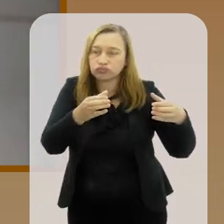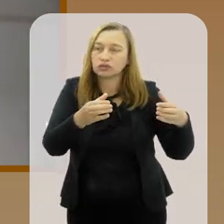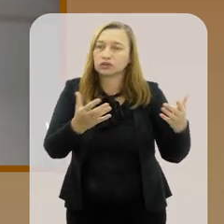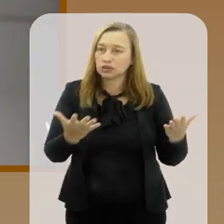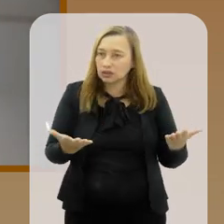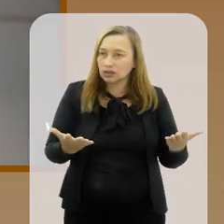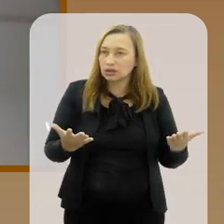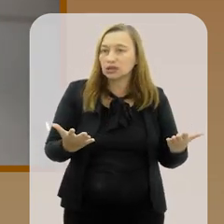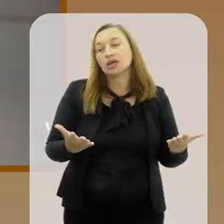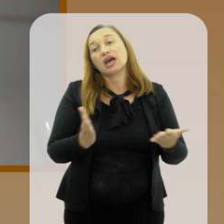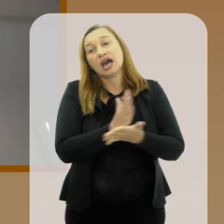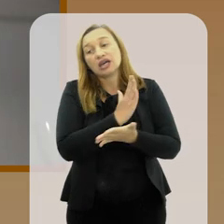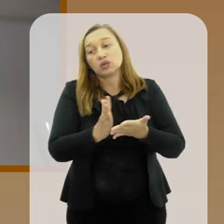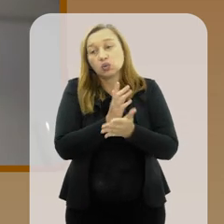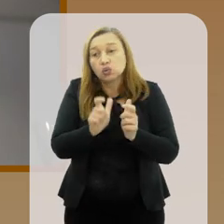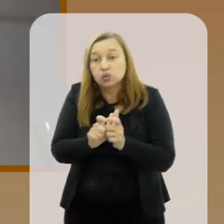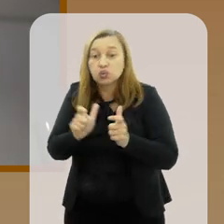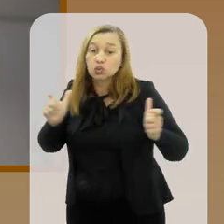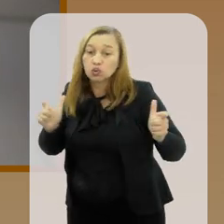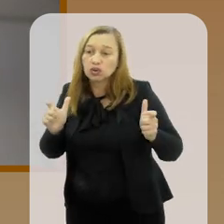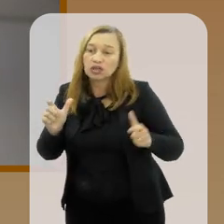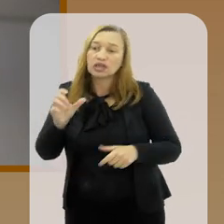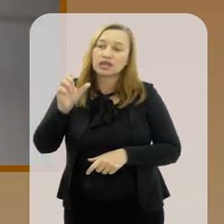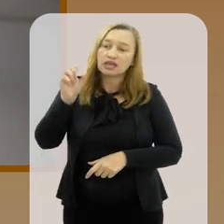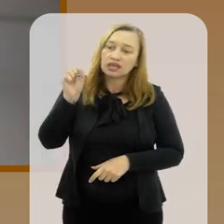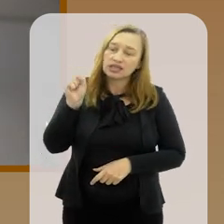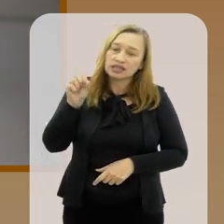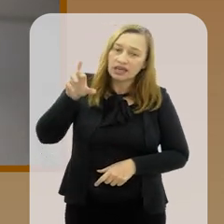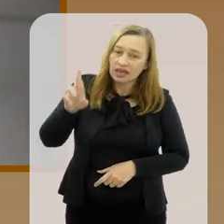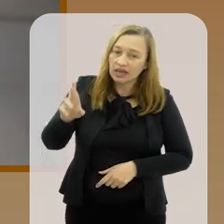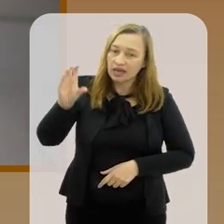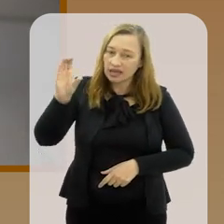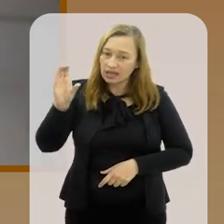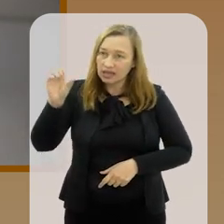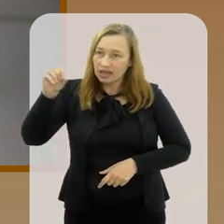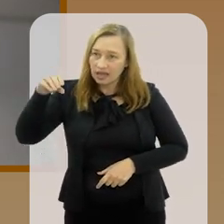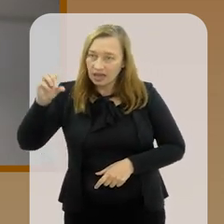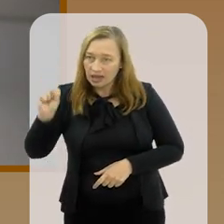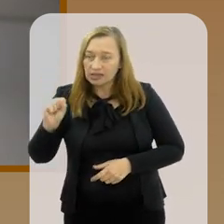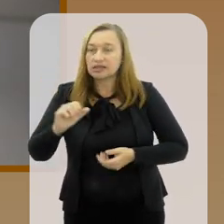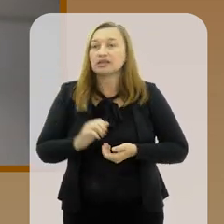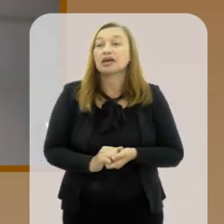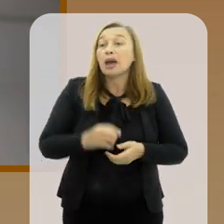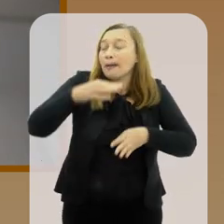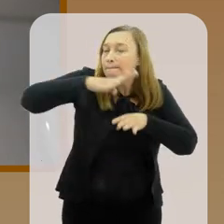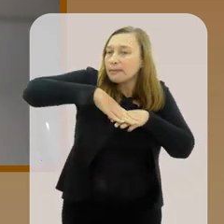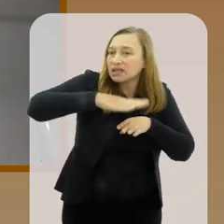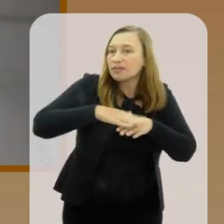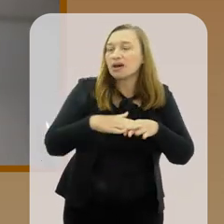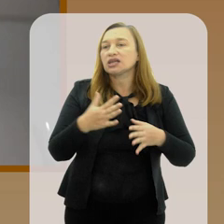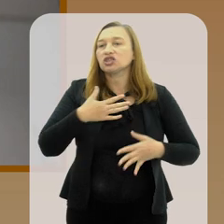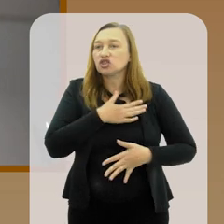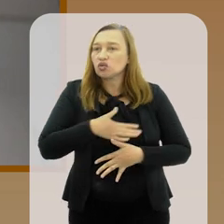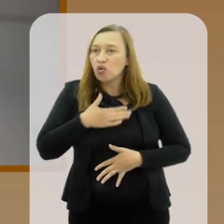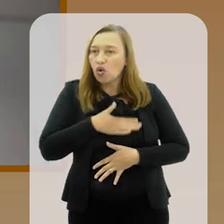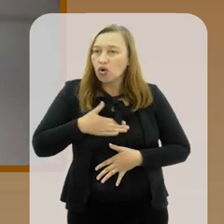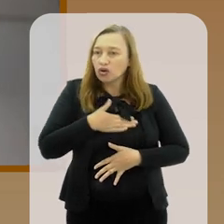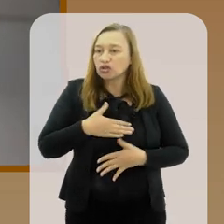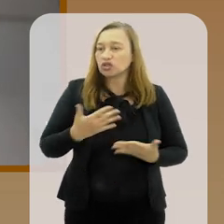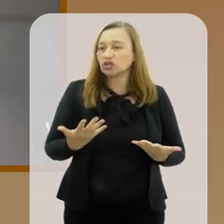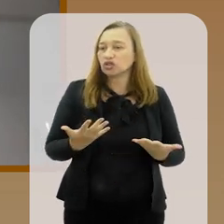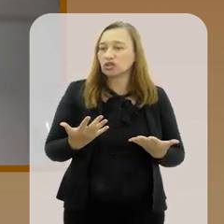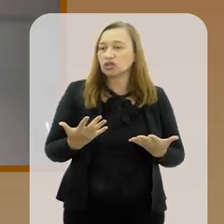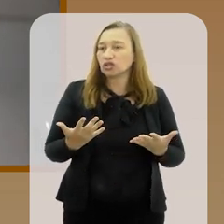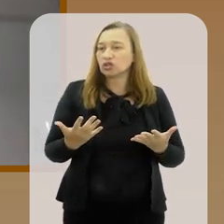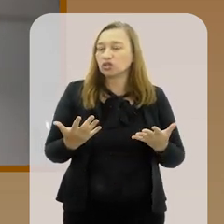às vezes enormes, como nos casos do CERN, por exemplo, e coisas de gênero. Em matemática a gente gosta de situações bem